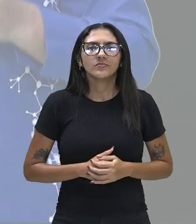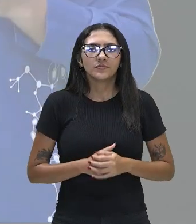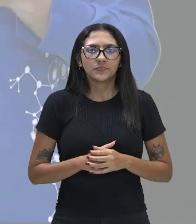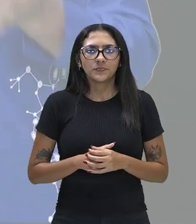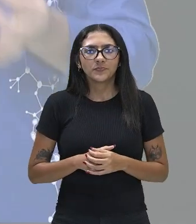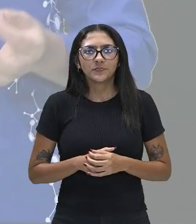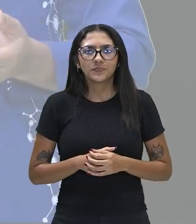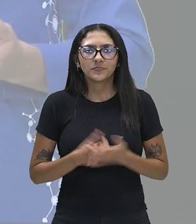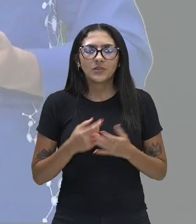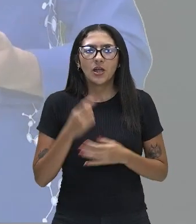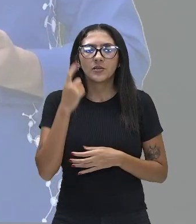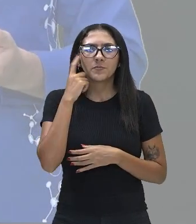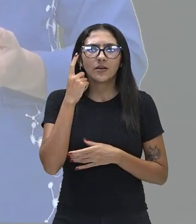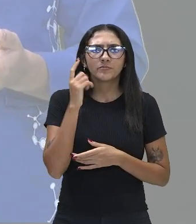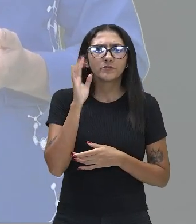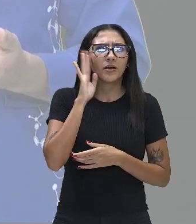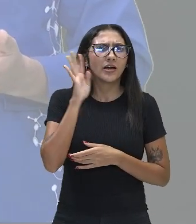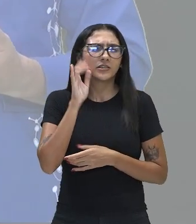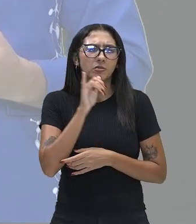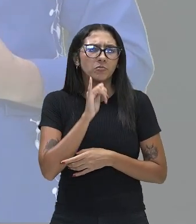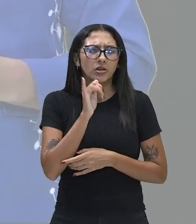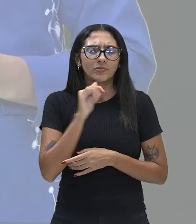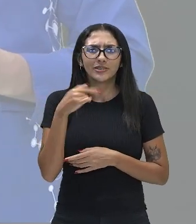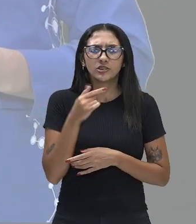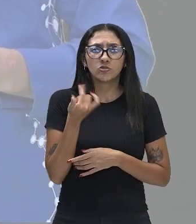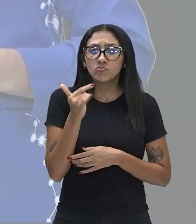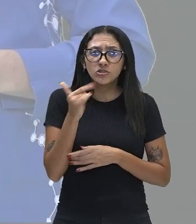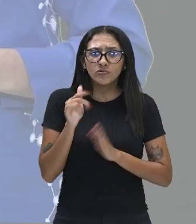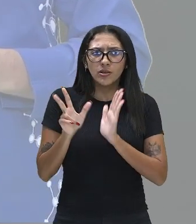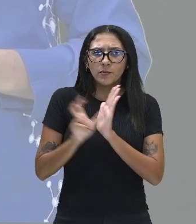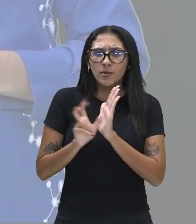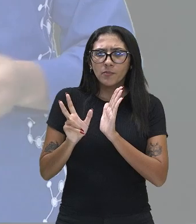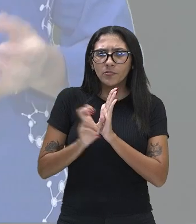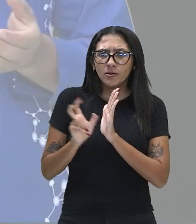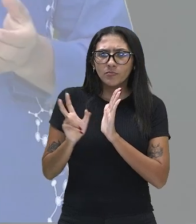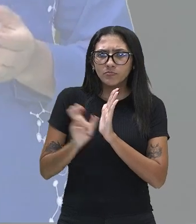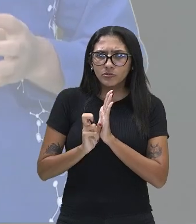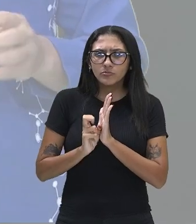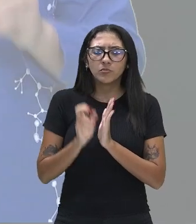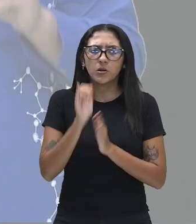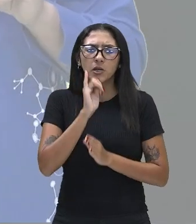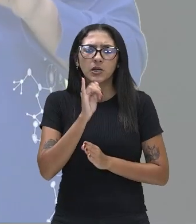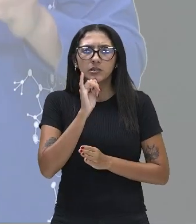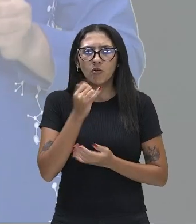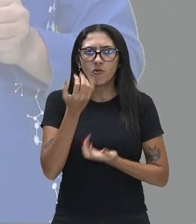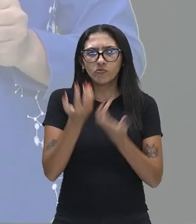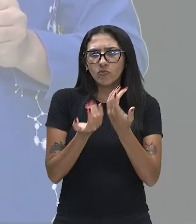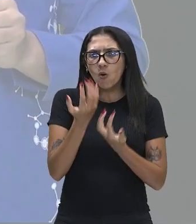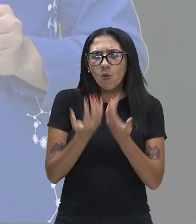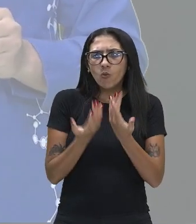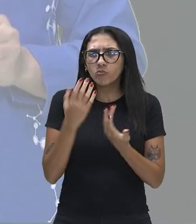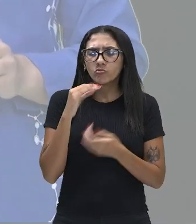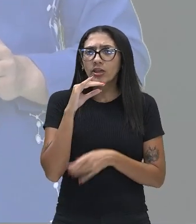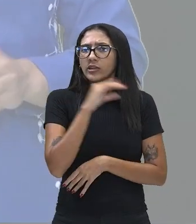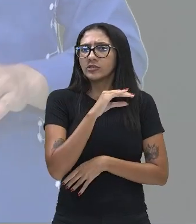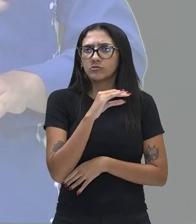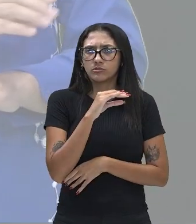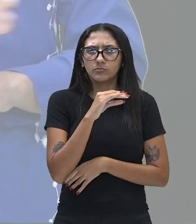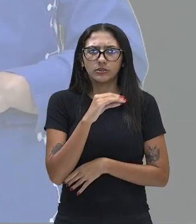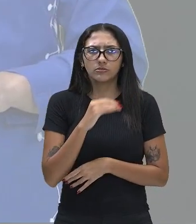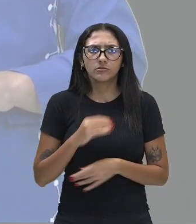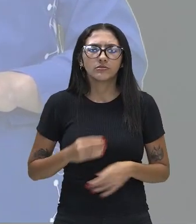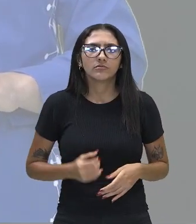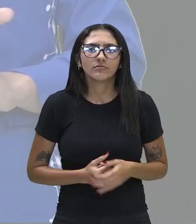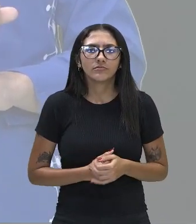se nós não sentíssemos, se nós não tivéssemos sensibilidade ao fogo, por exemplo, ao calor. A gente ia